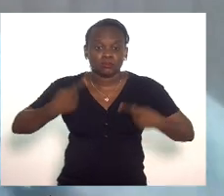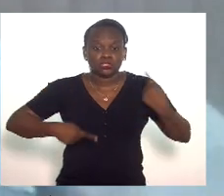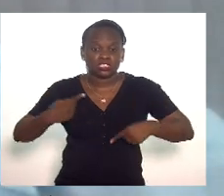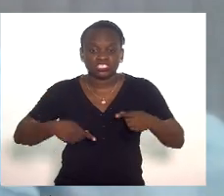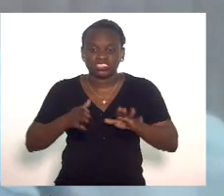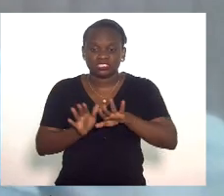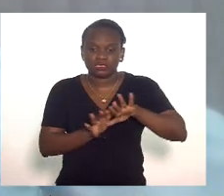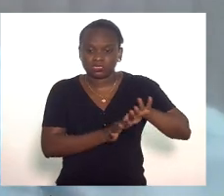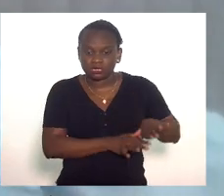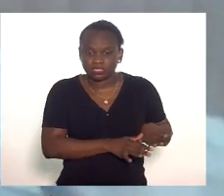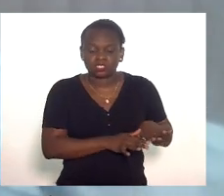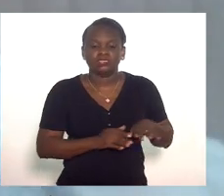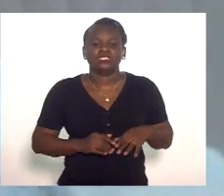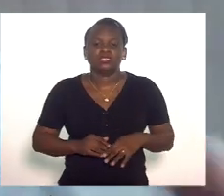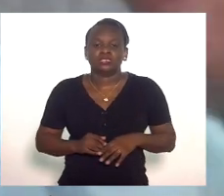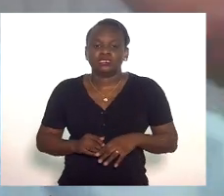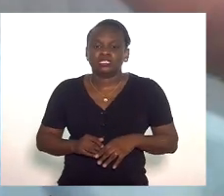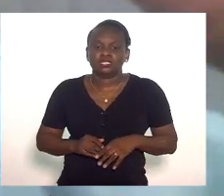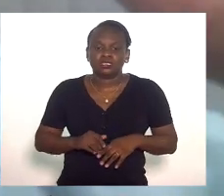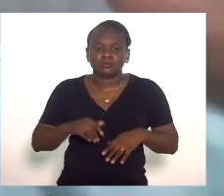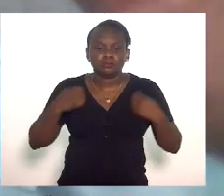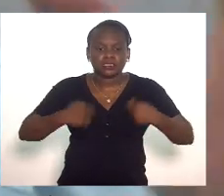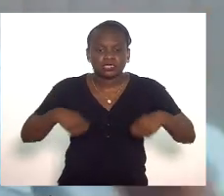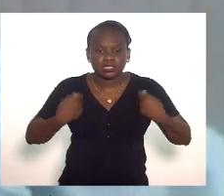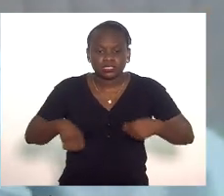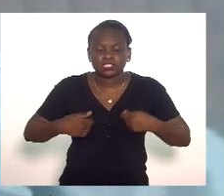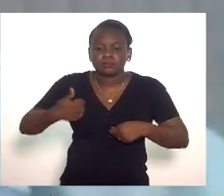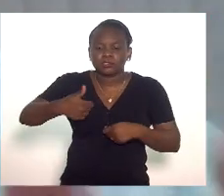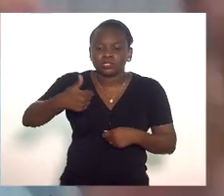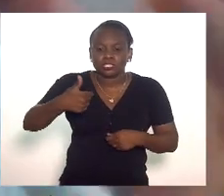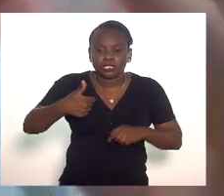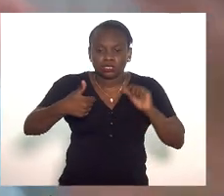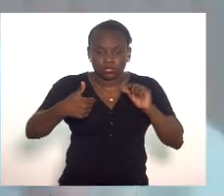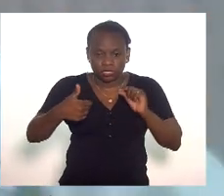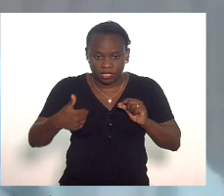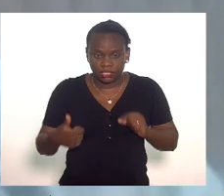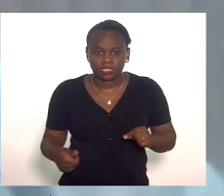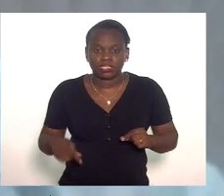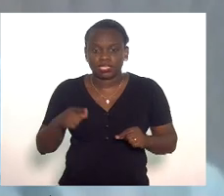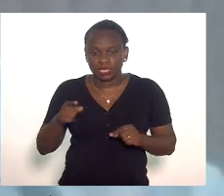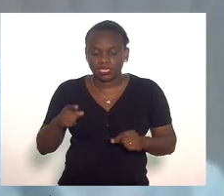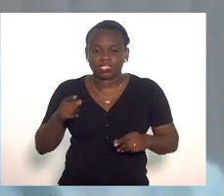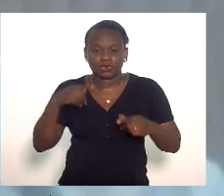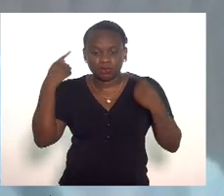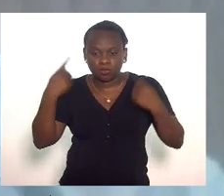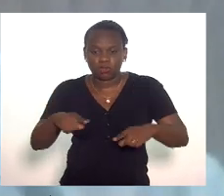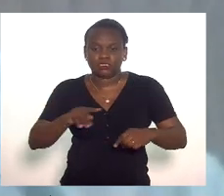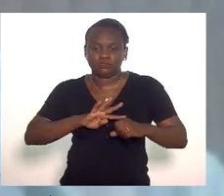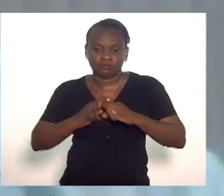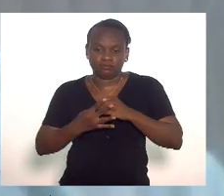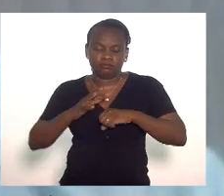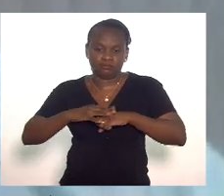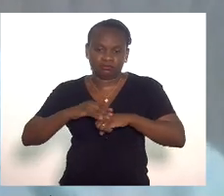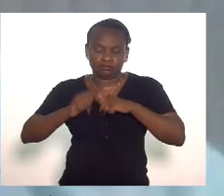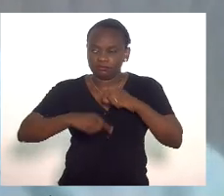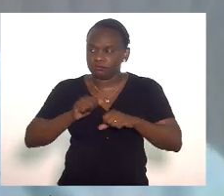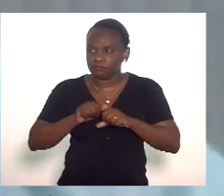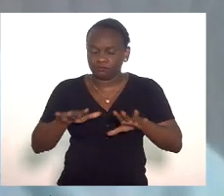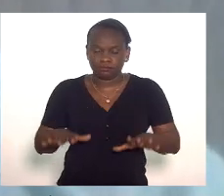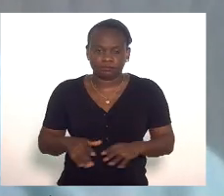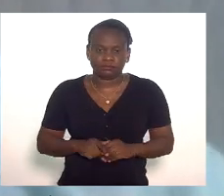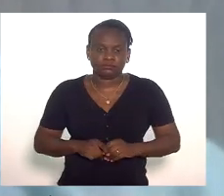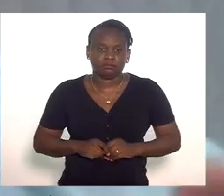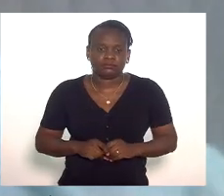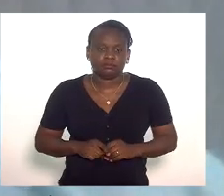deixadas de lado de lado e que nós tínhamos uma prioridade que era o combate à pandemia entendo que